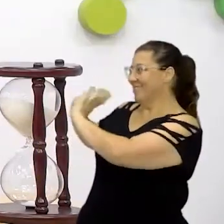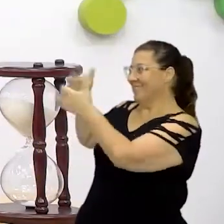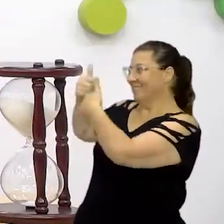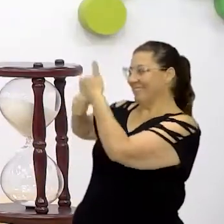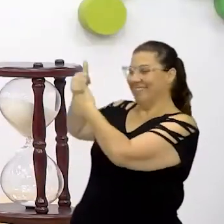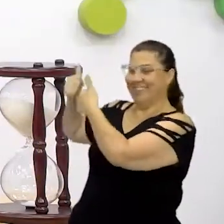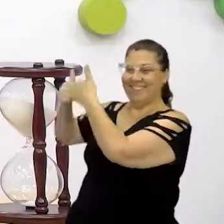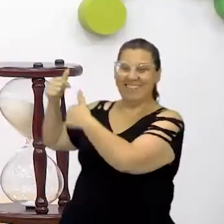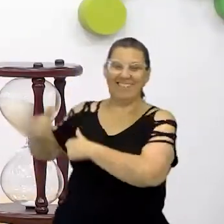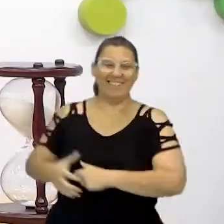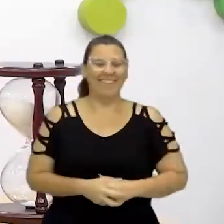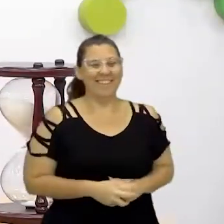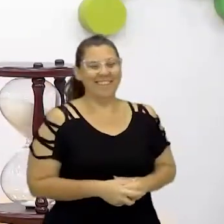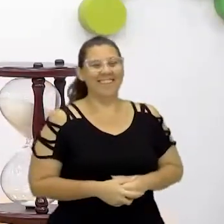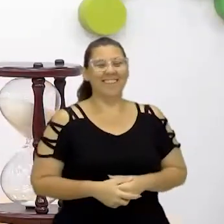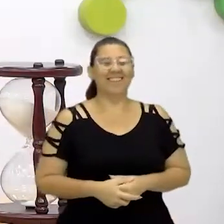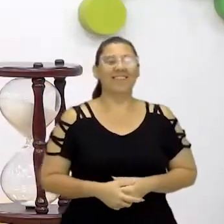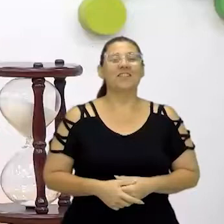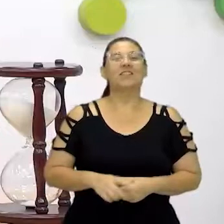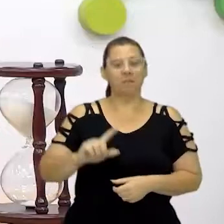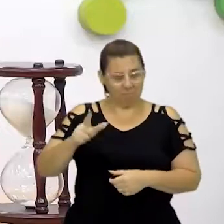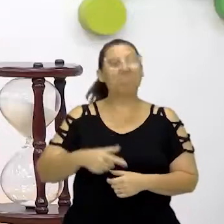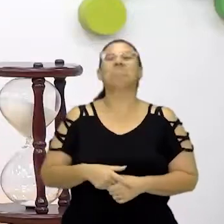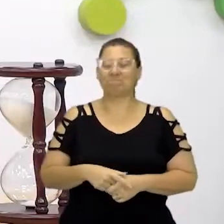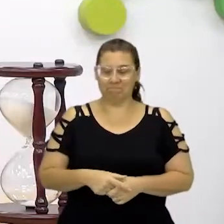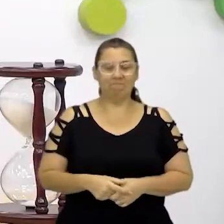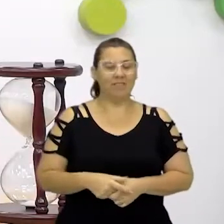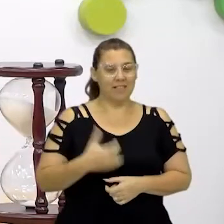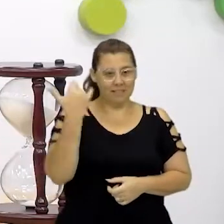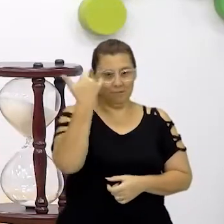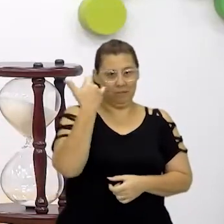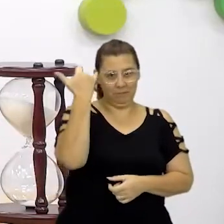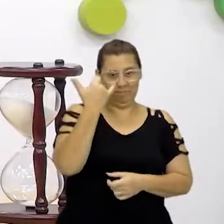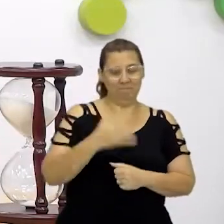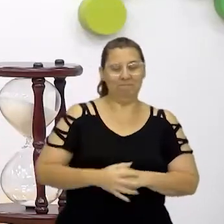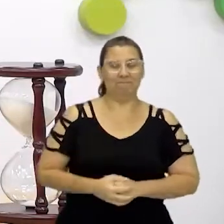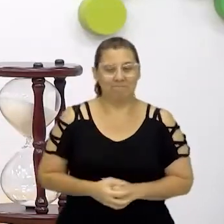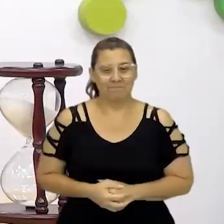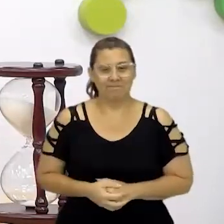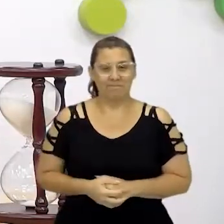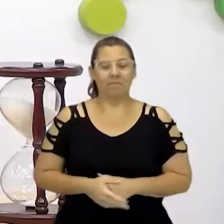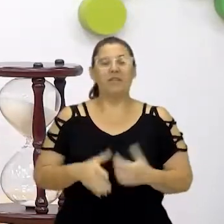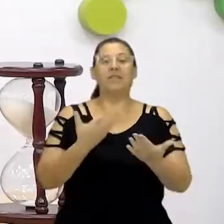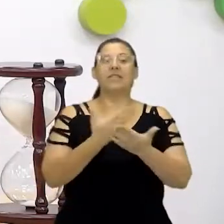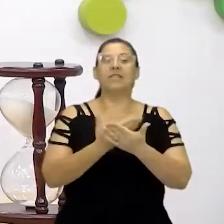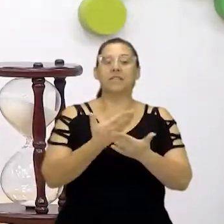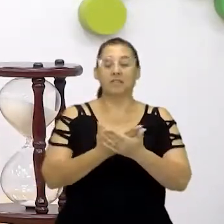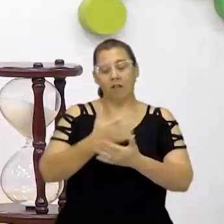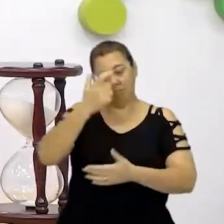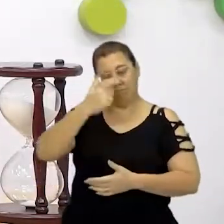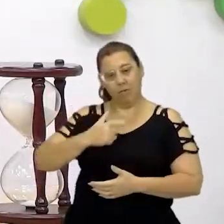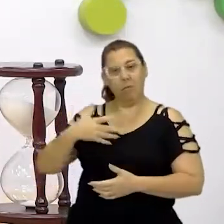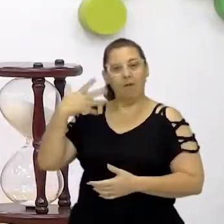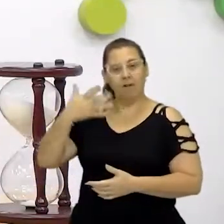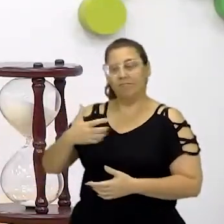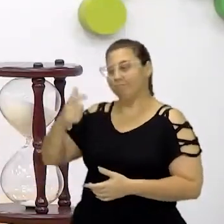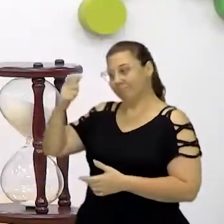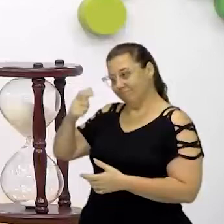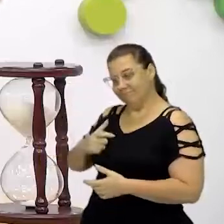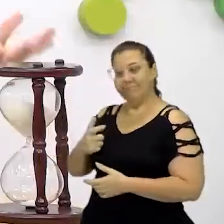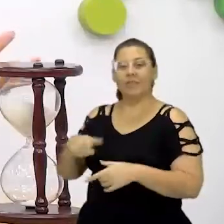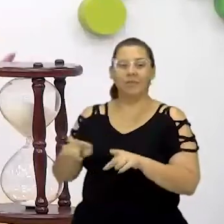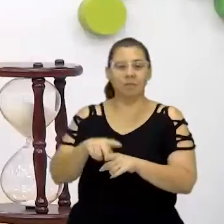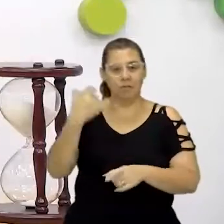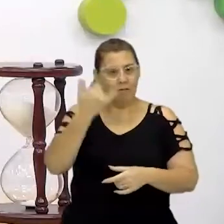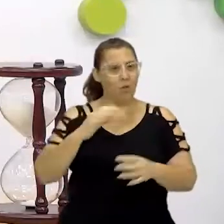Olá, Jana. E na sequência, a Yasmin que vem, né? Estou na sequência, Yasmin. Essa aula, então, é feita por mim, pela Jana, pela Yasmin, pela